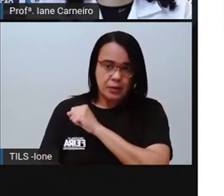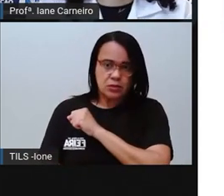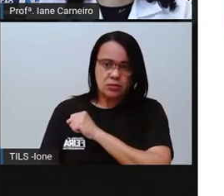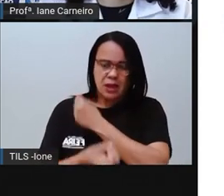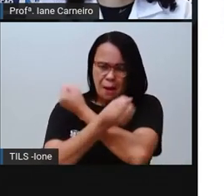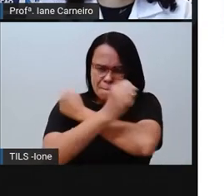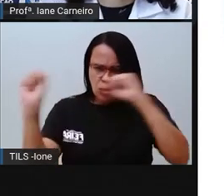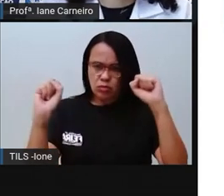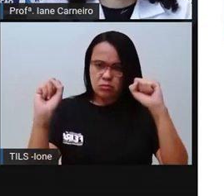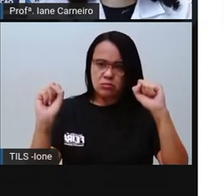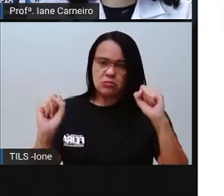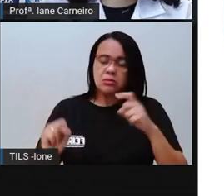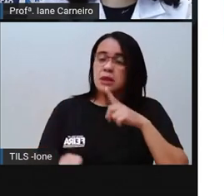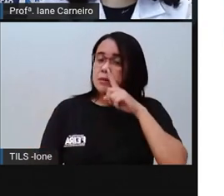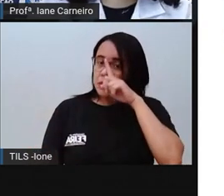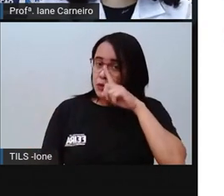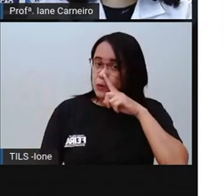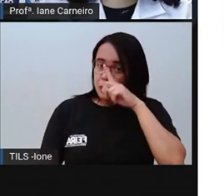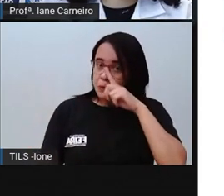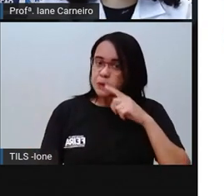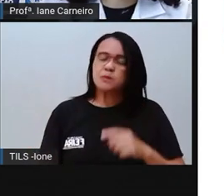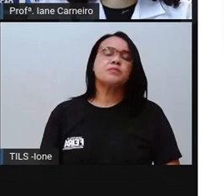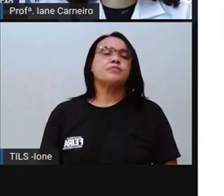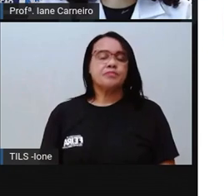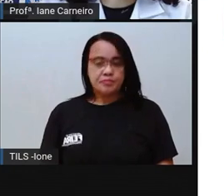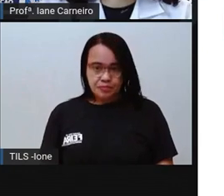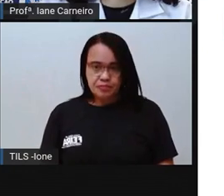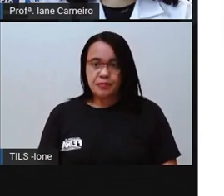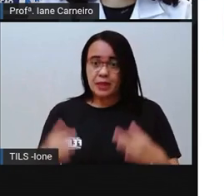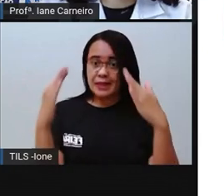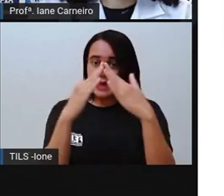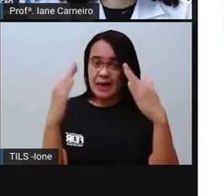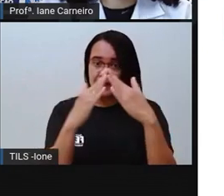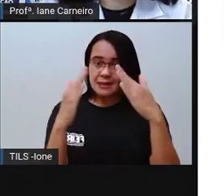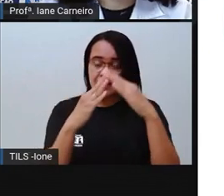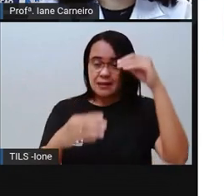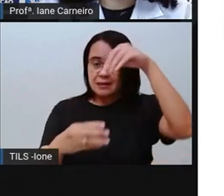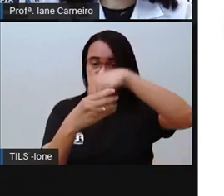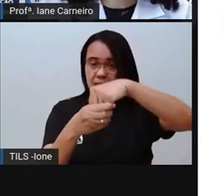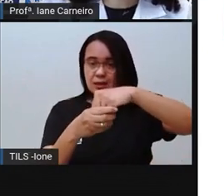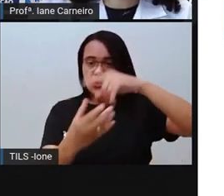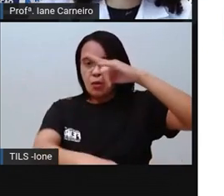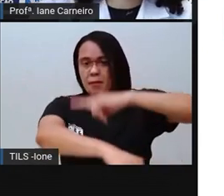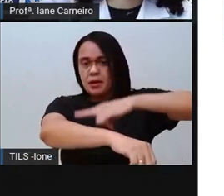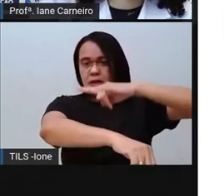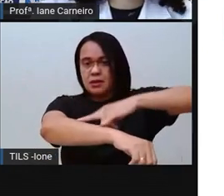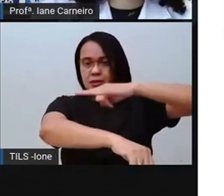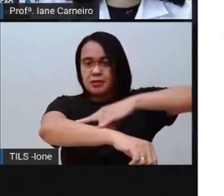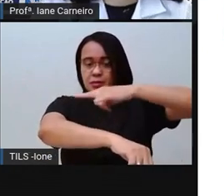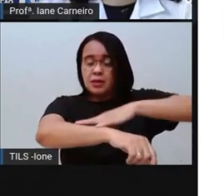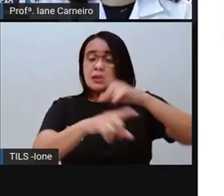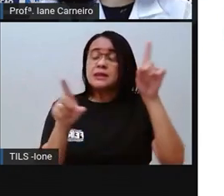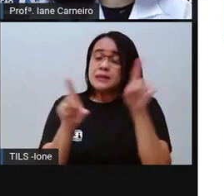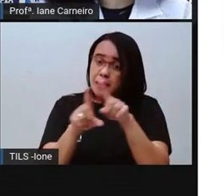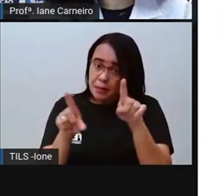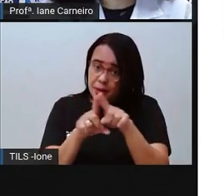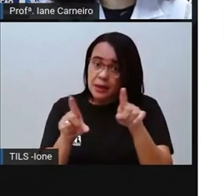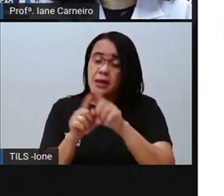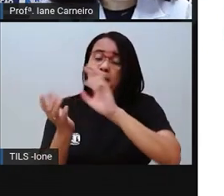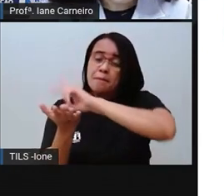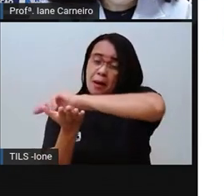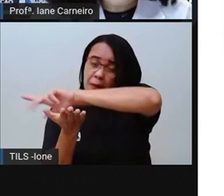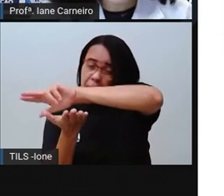Vamos ver outro cômodo, ó. É o banheiro, né? E aí no banheiro também tem vários